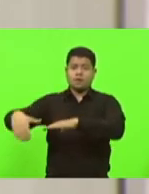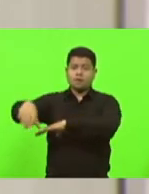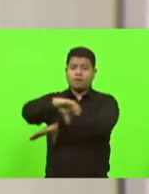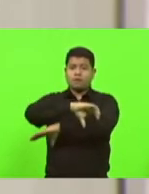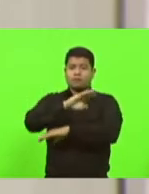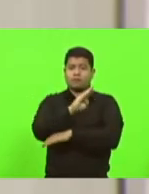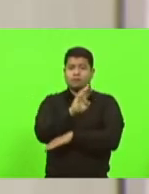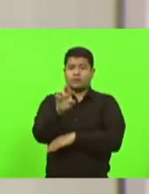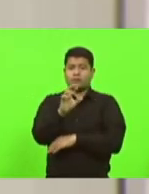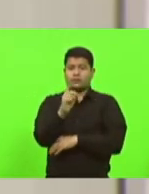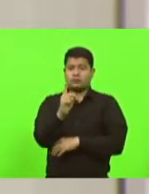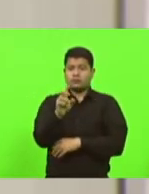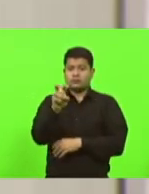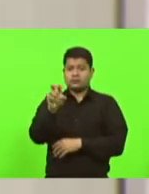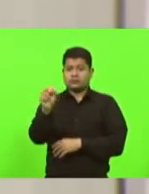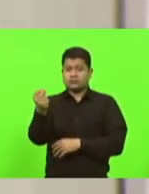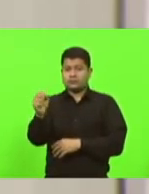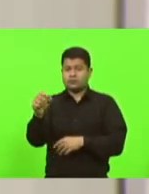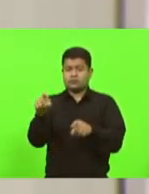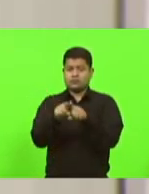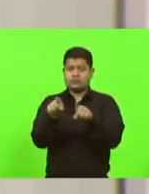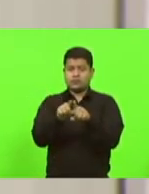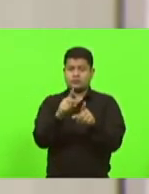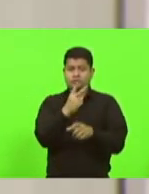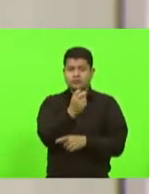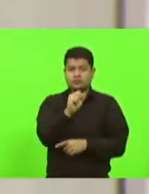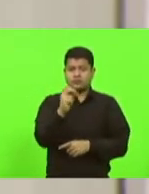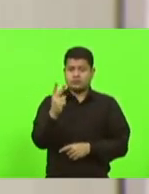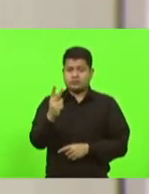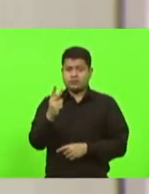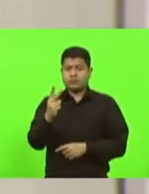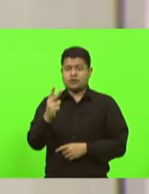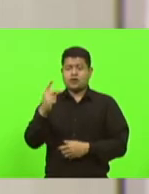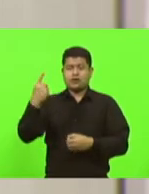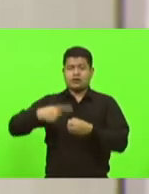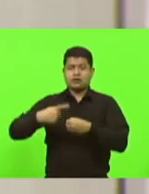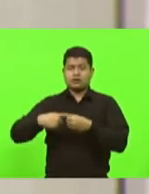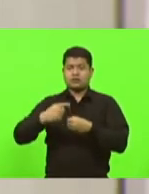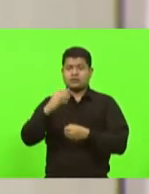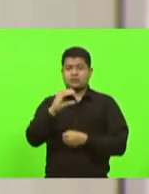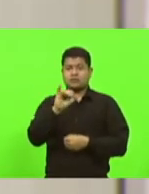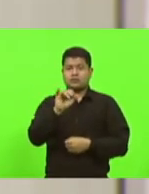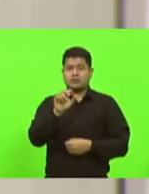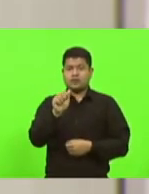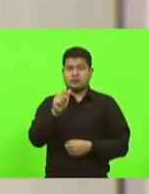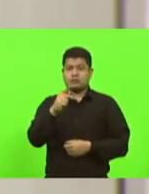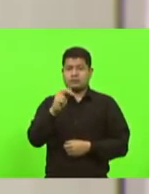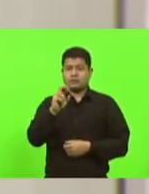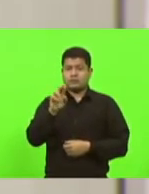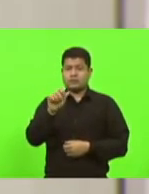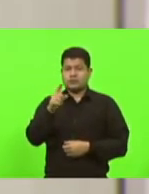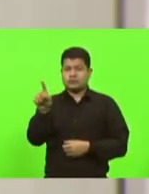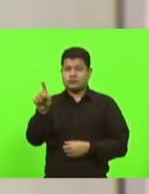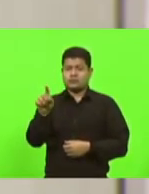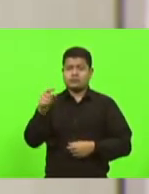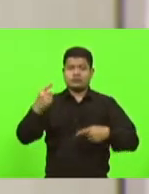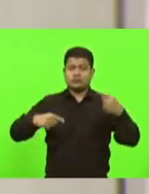BR-158 e 282, no município de Cunha-Porã. Em discussão.